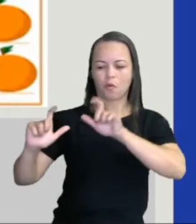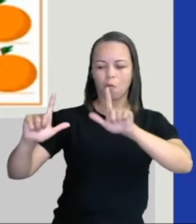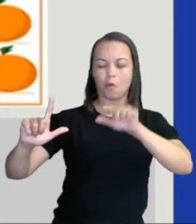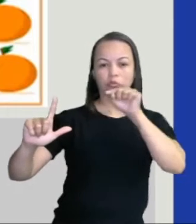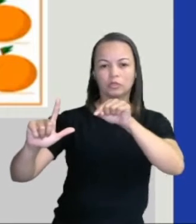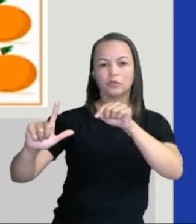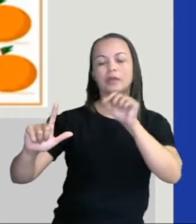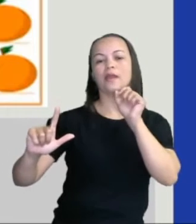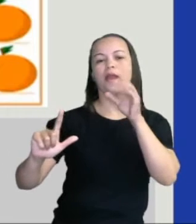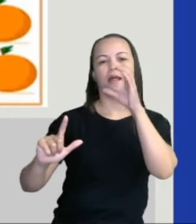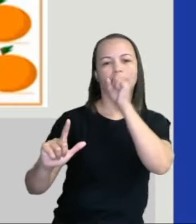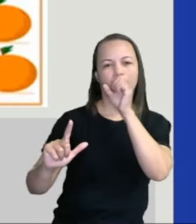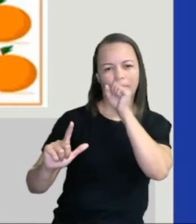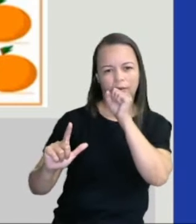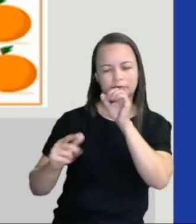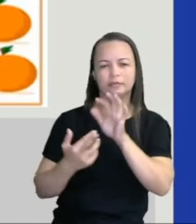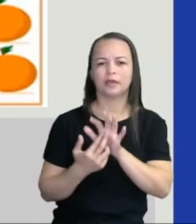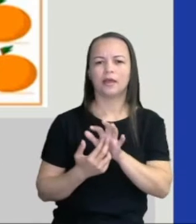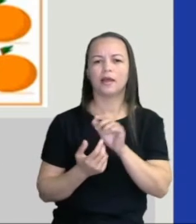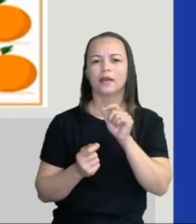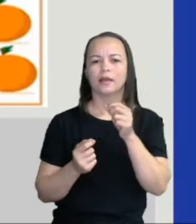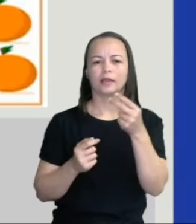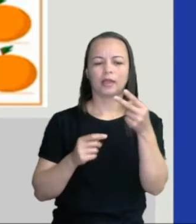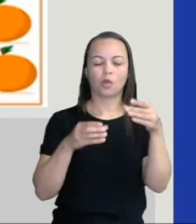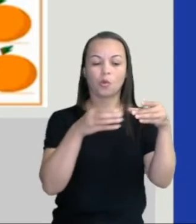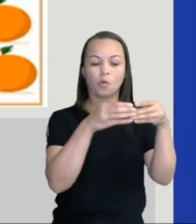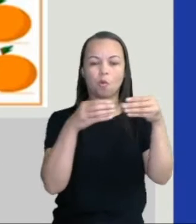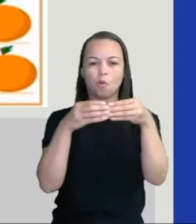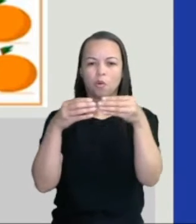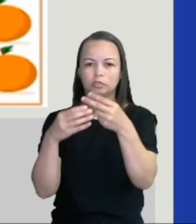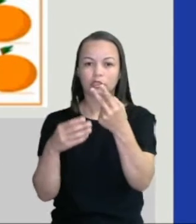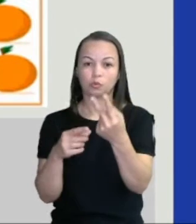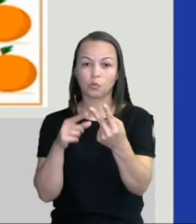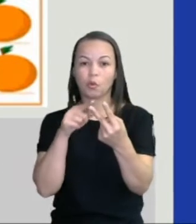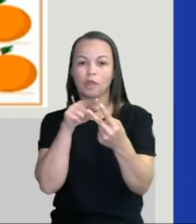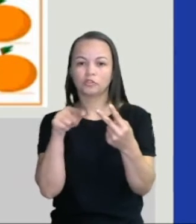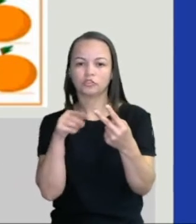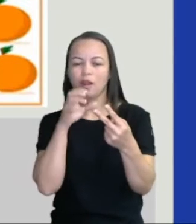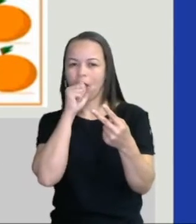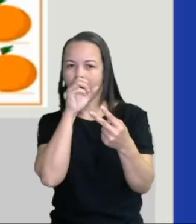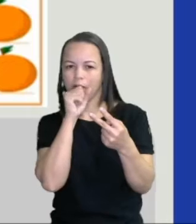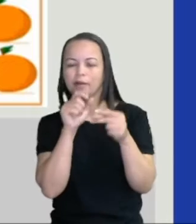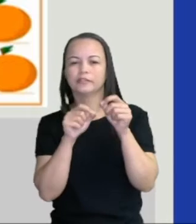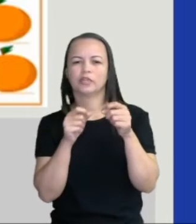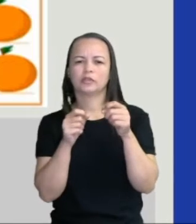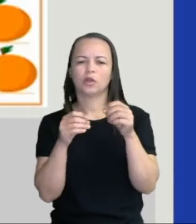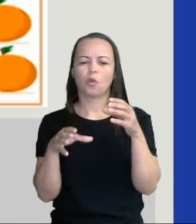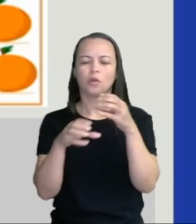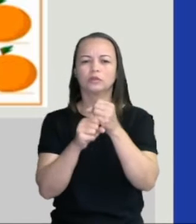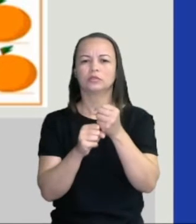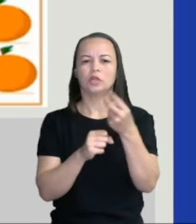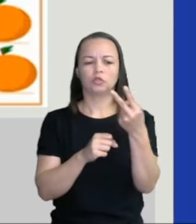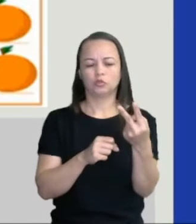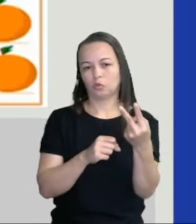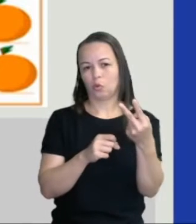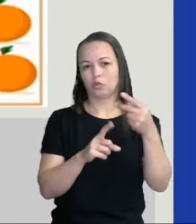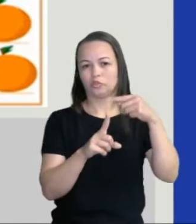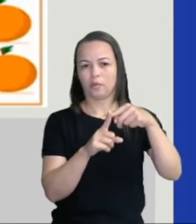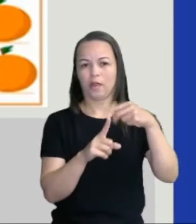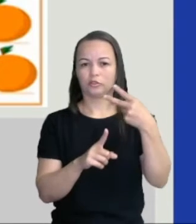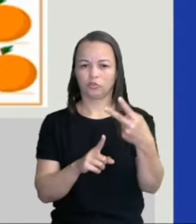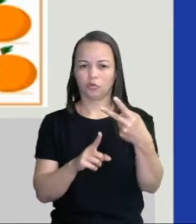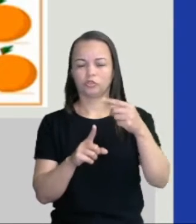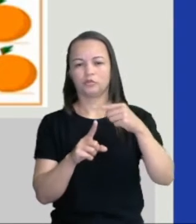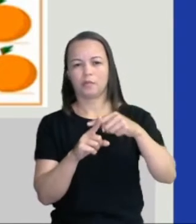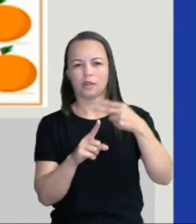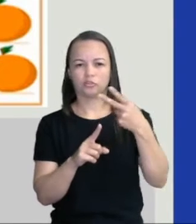laranjas. Cada conjunto tem duas laranjas. E eu quero adicionar para saber quantas laranjas tem. Então, 2 mais 2